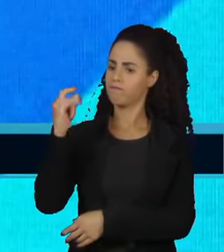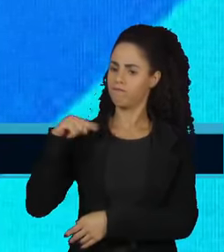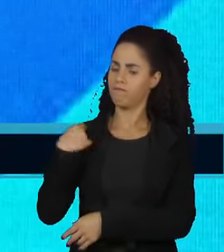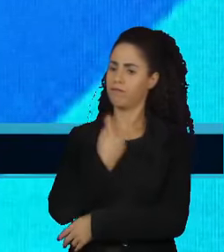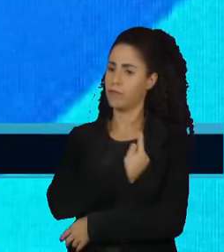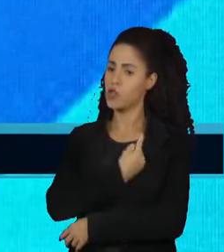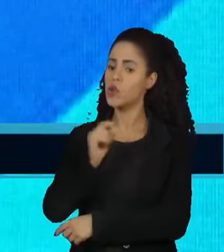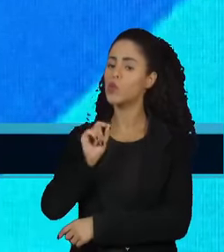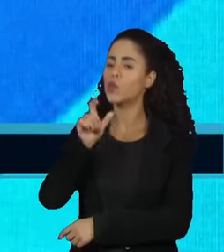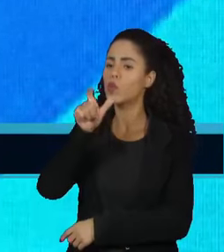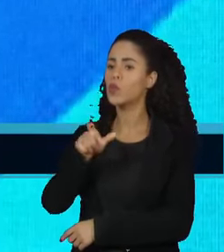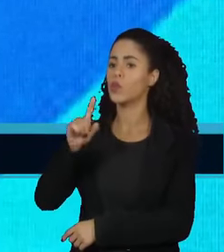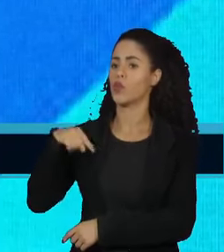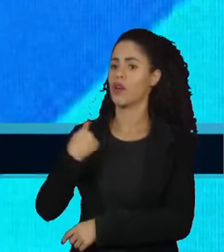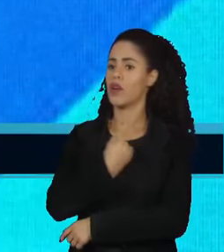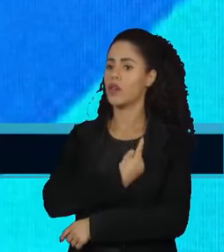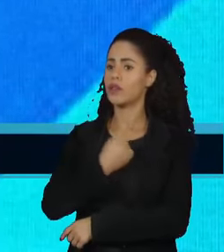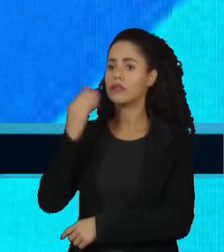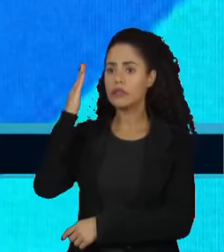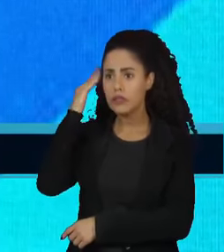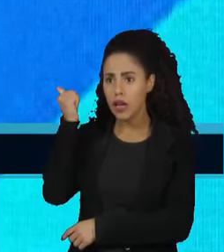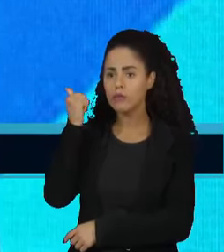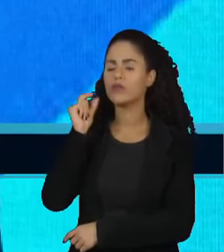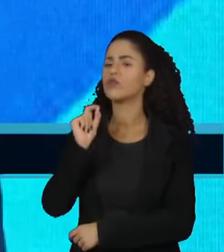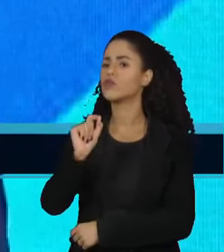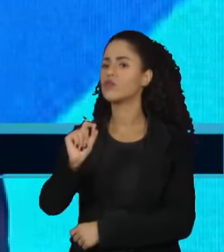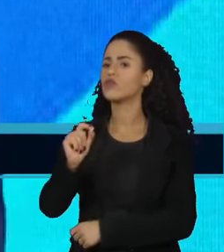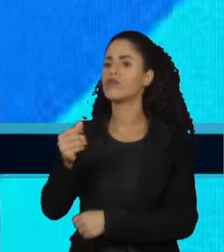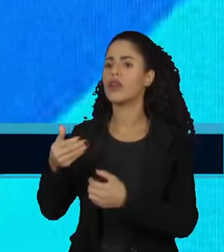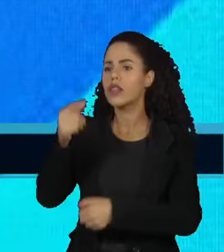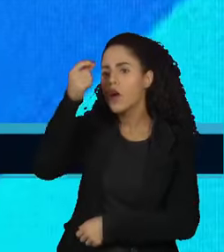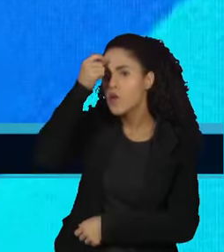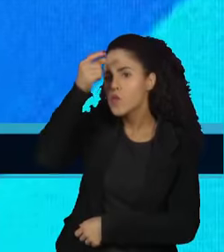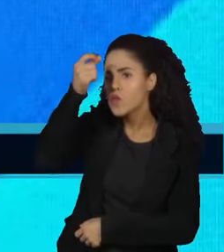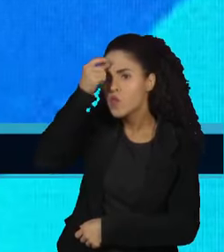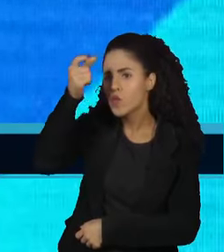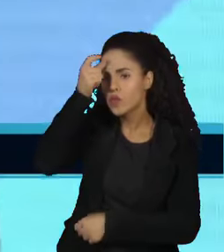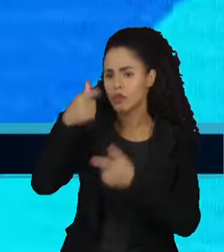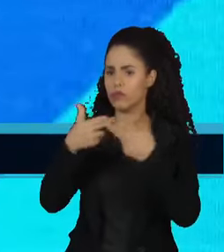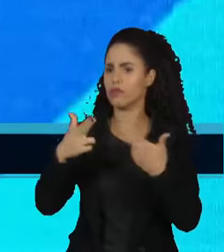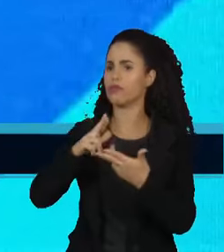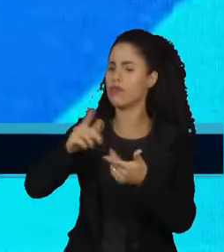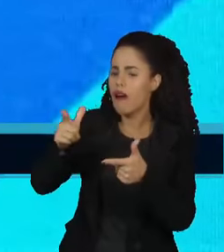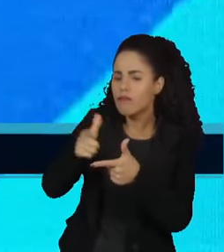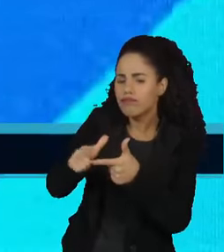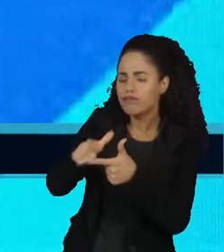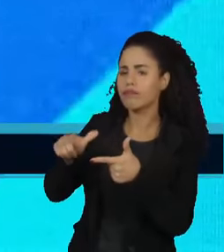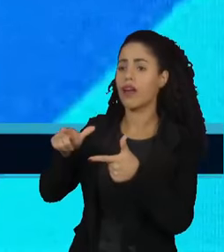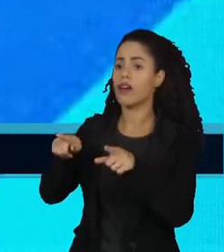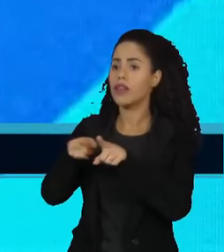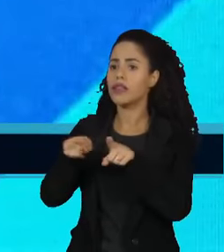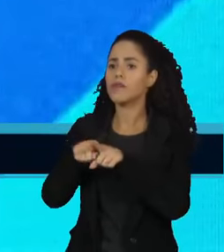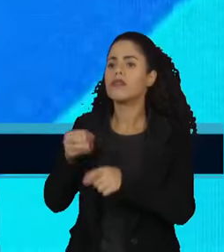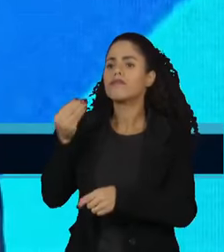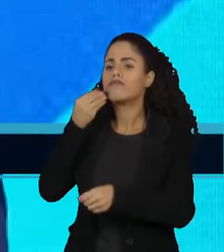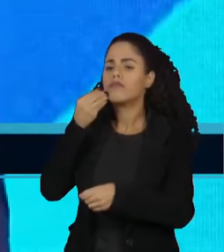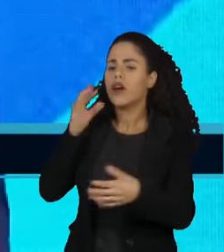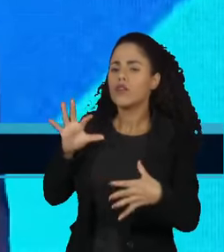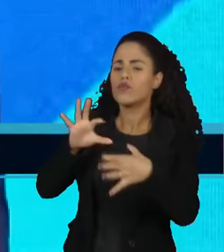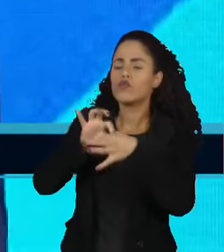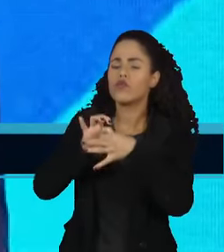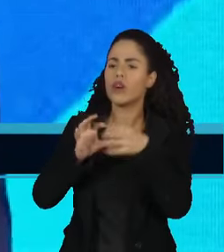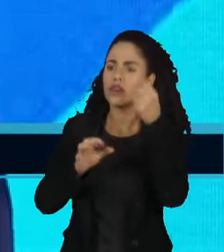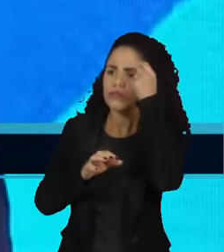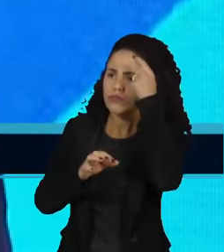que é nós nos afastarmos da cultura do litígio e nos aproximarmos da